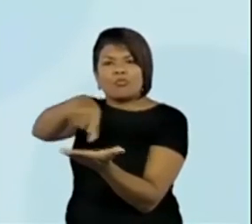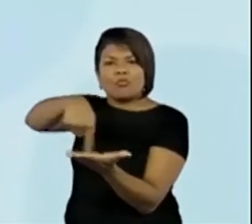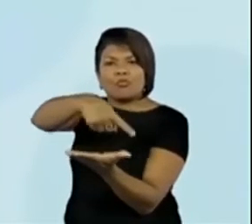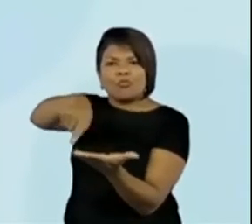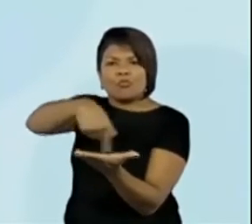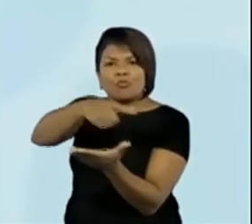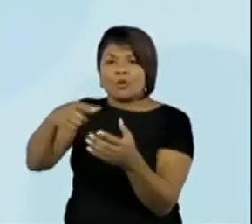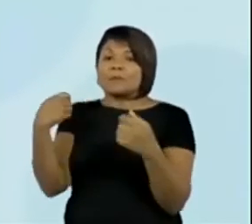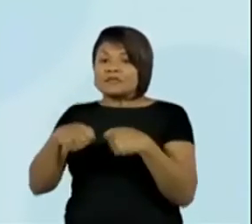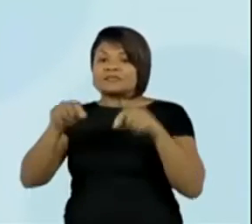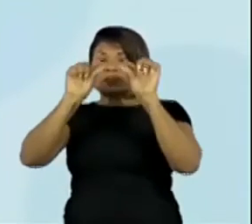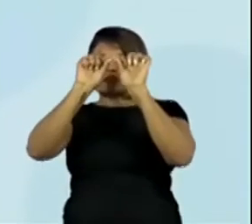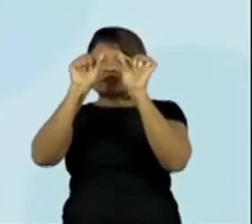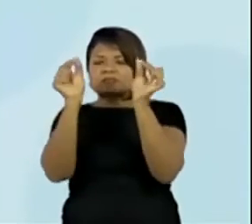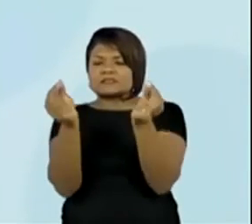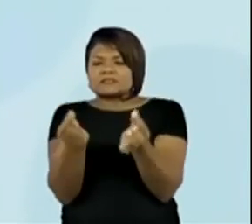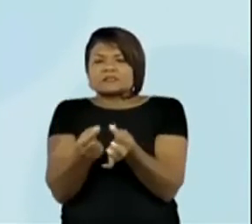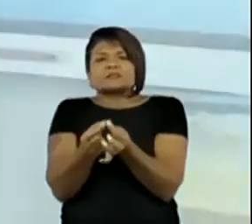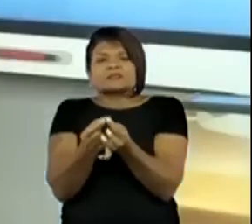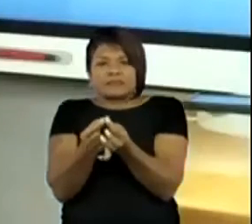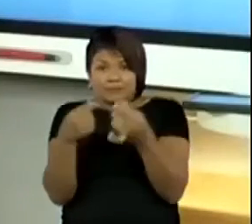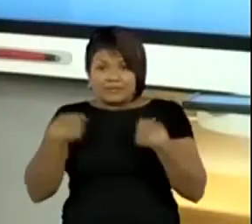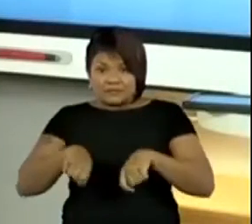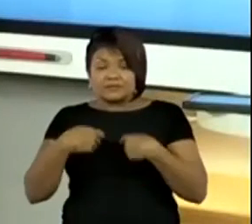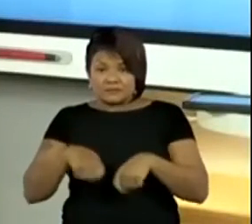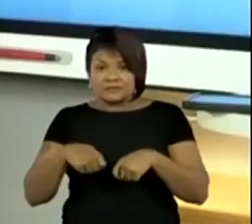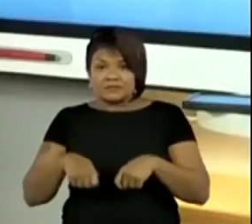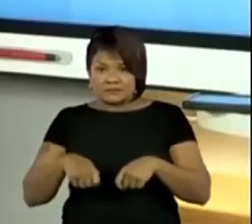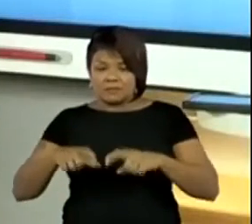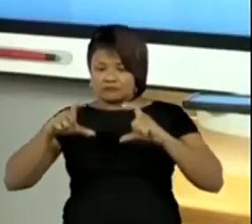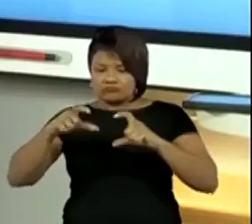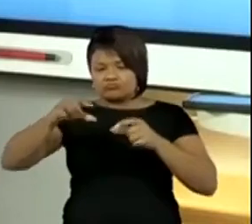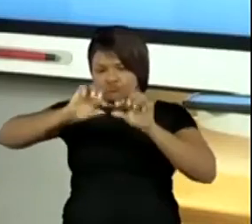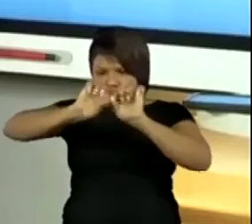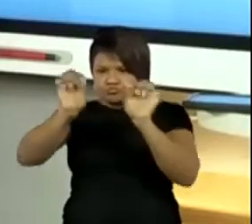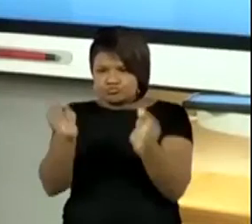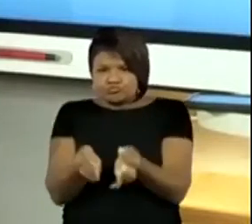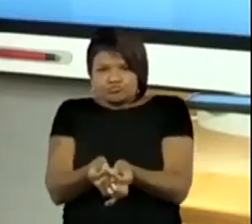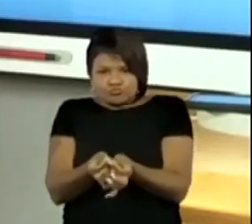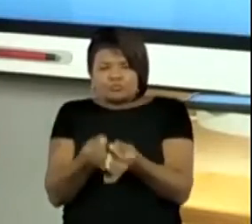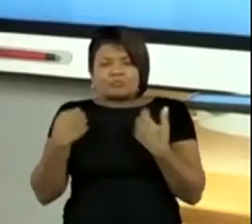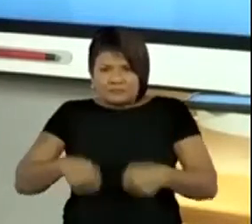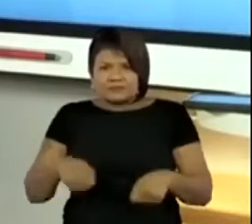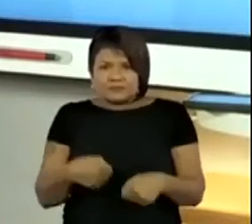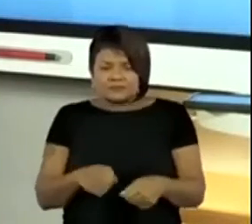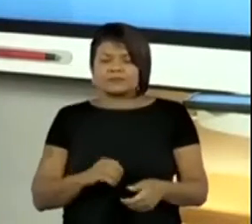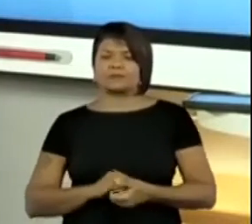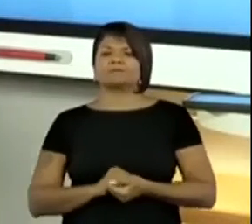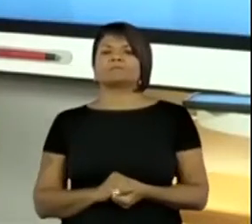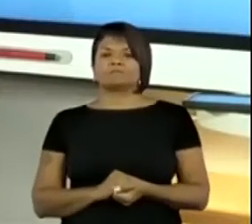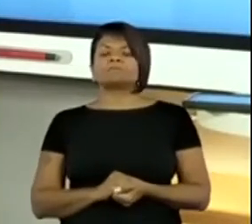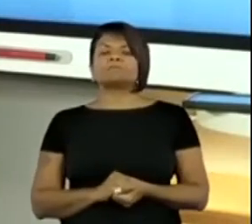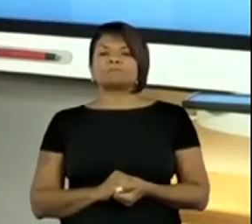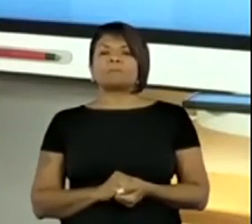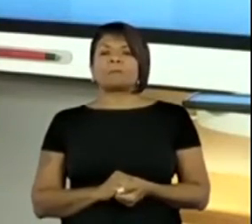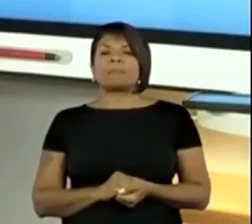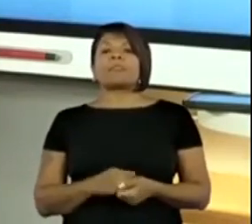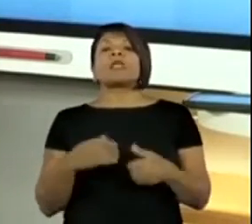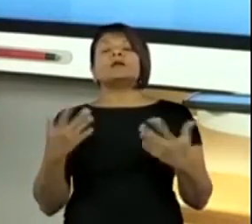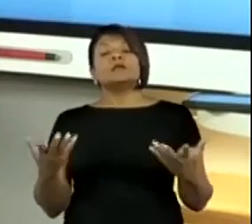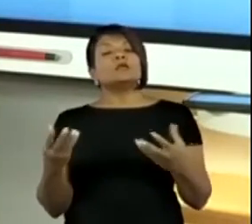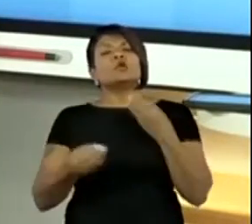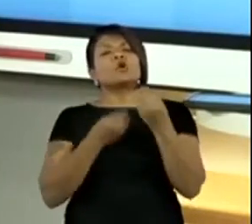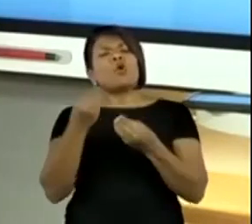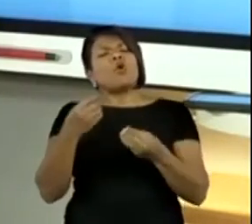uma circunferência, tá? E eu preciso de um objeto circular. Vamos lá. Modo